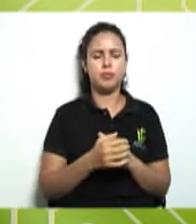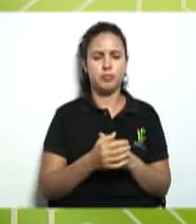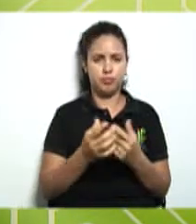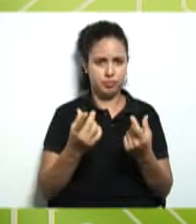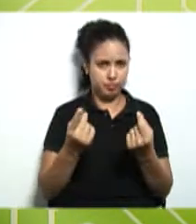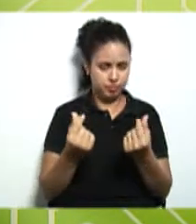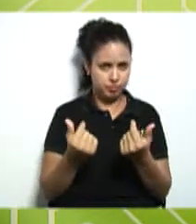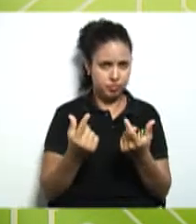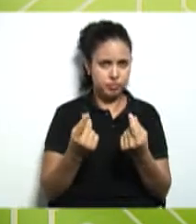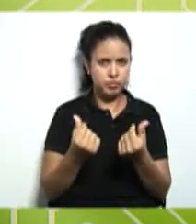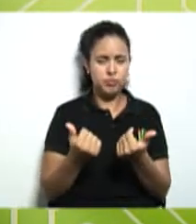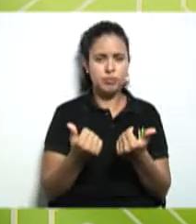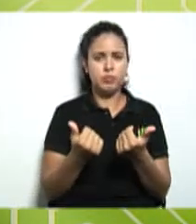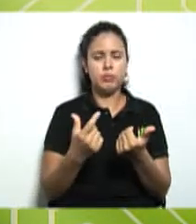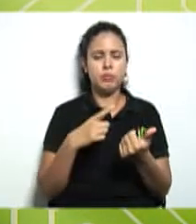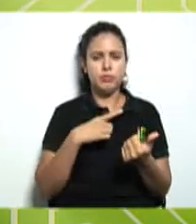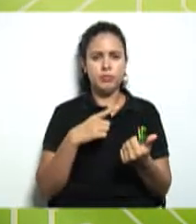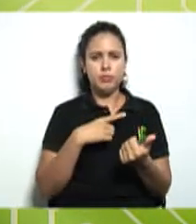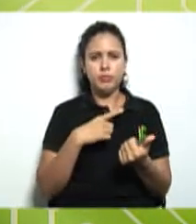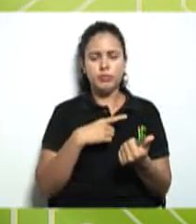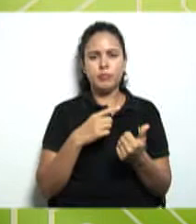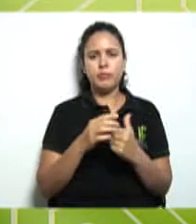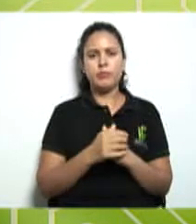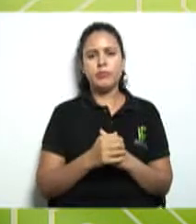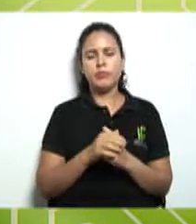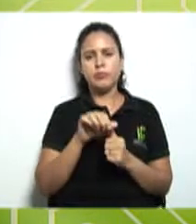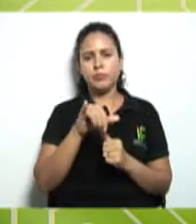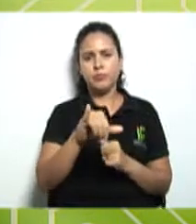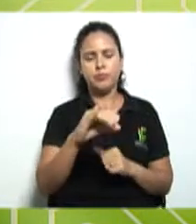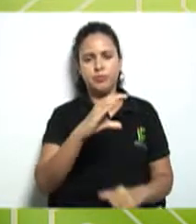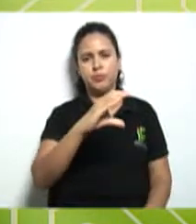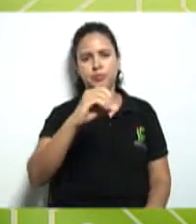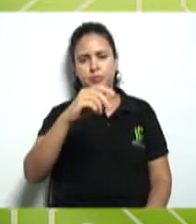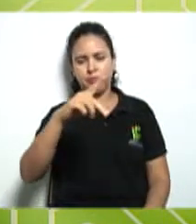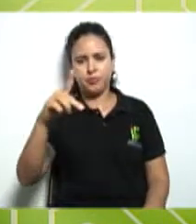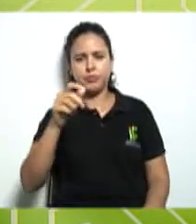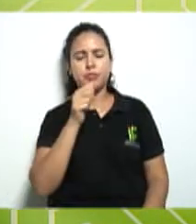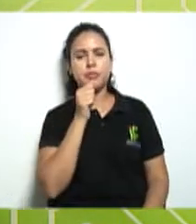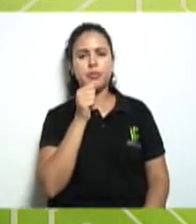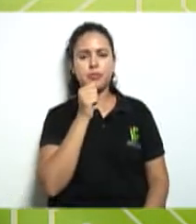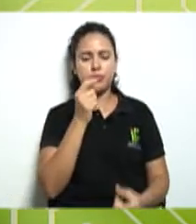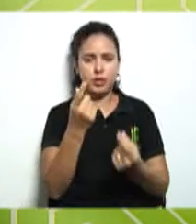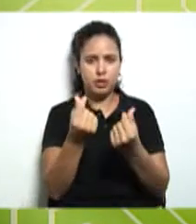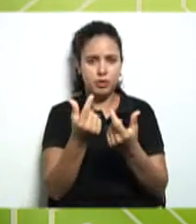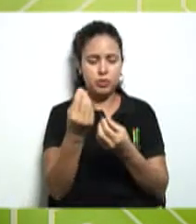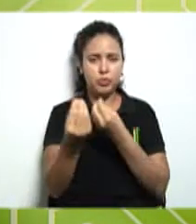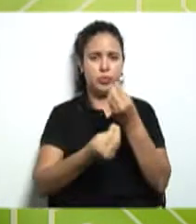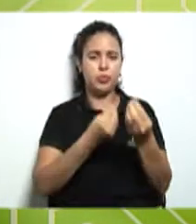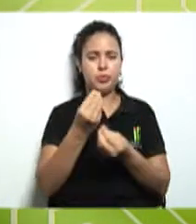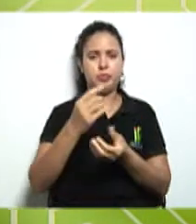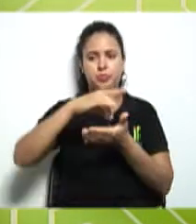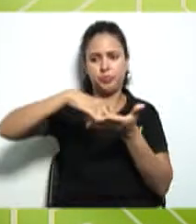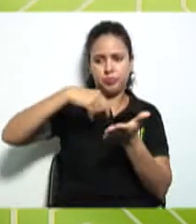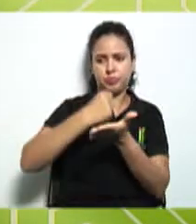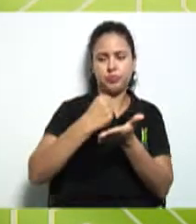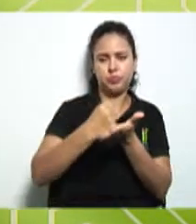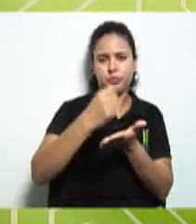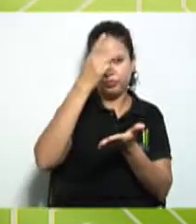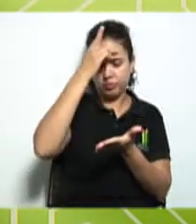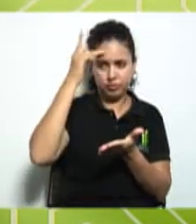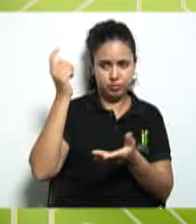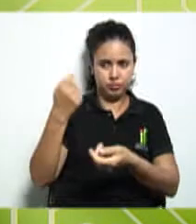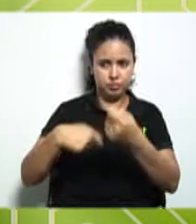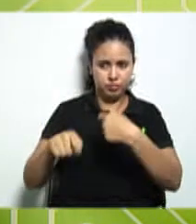capital. Por quê? Se a cooperativa não tem capital, como é que ela poderá contratar esses consultores?